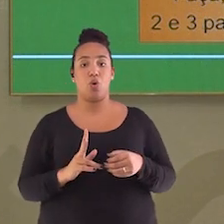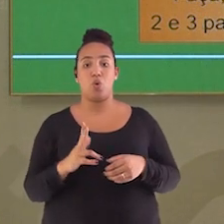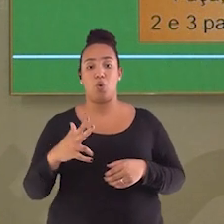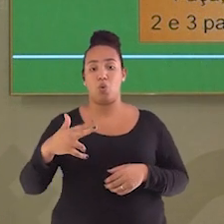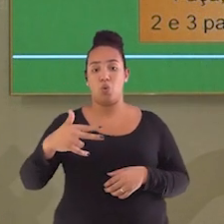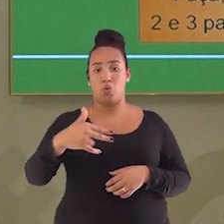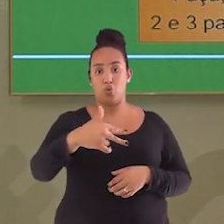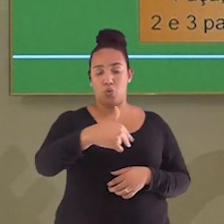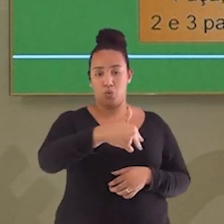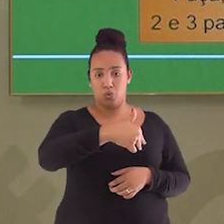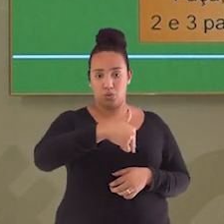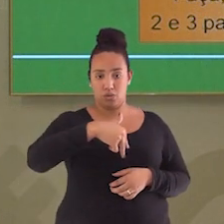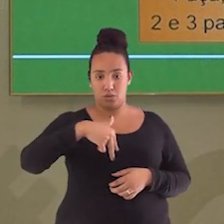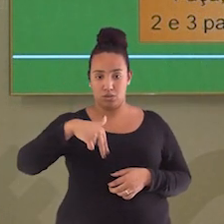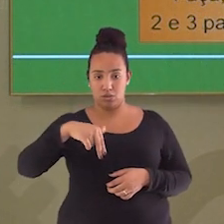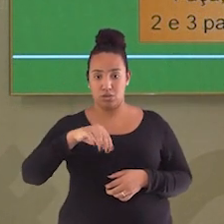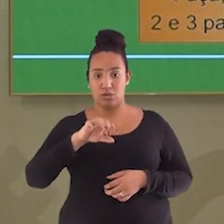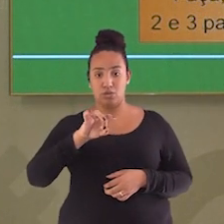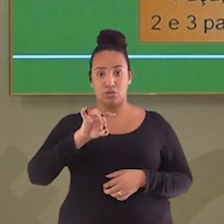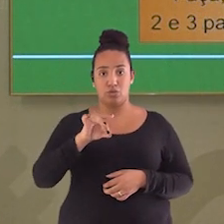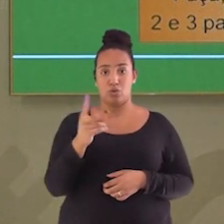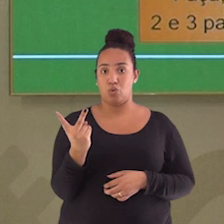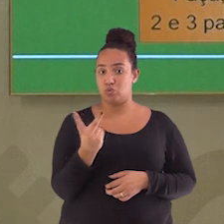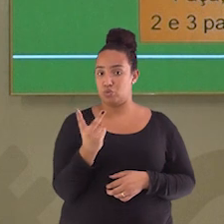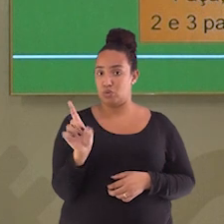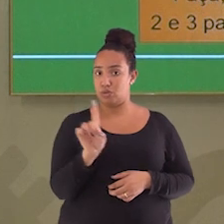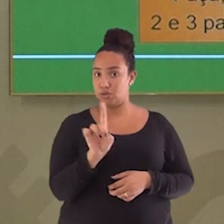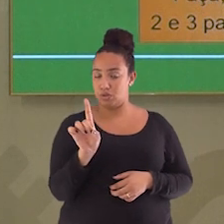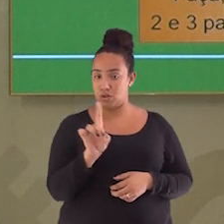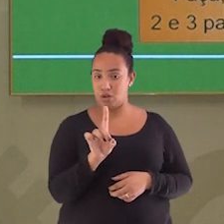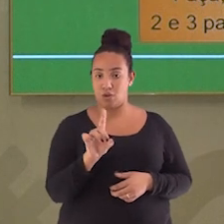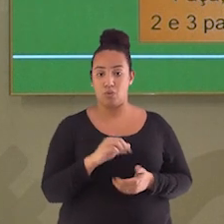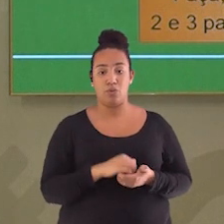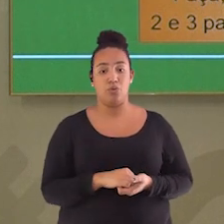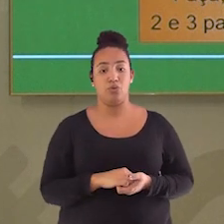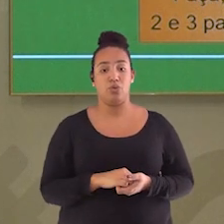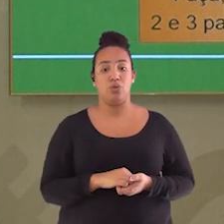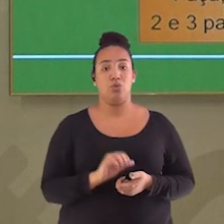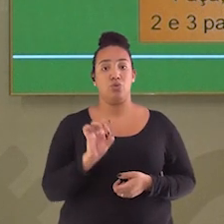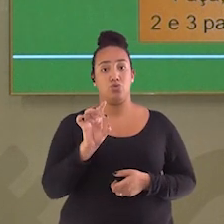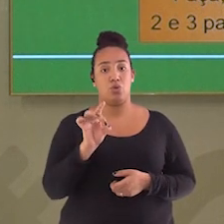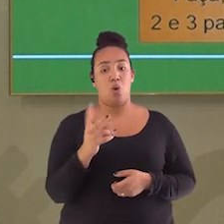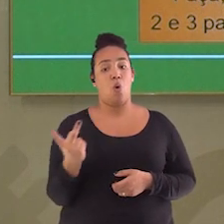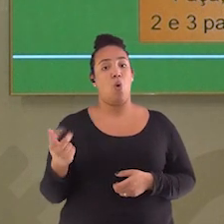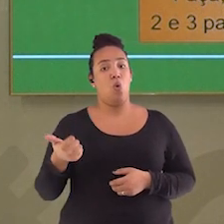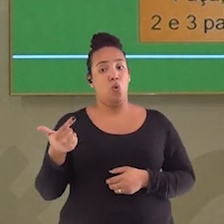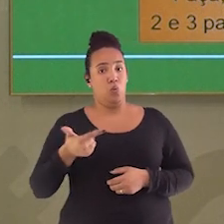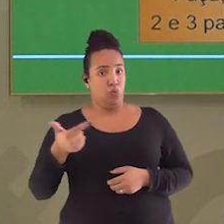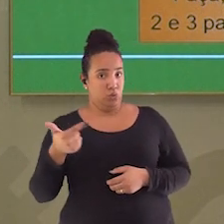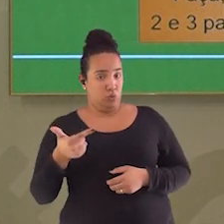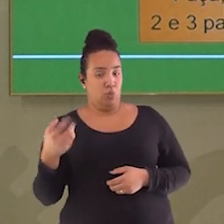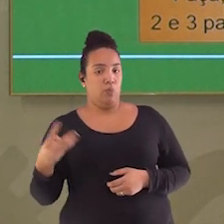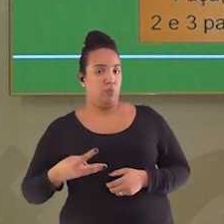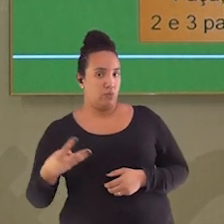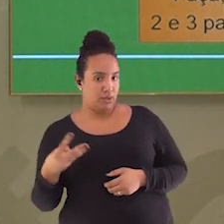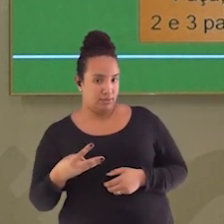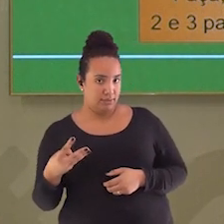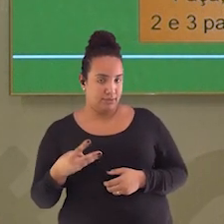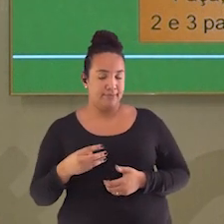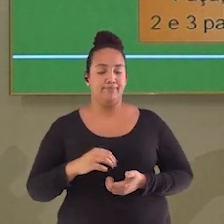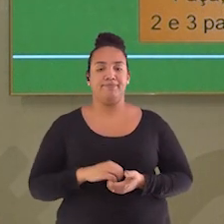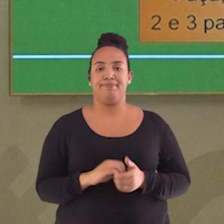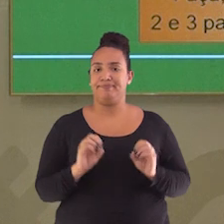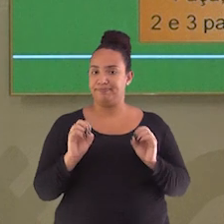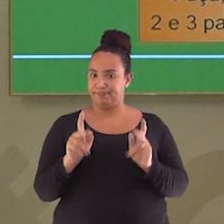parte superior, mas não os dois de cima. O que vai sofrer corte vai ser o segundo balde e o terceiro balde, ou seja, os dois de baixo,